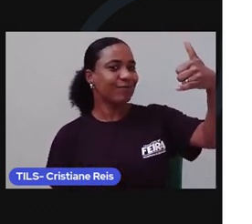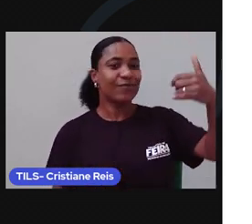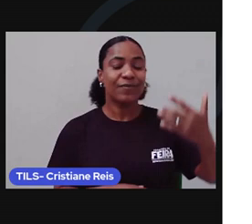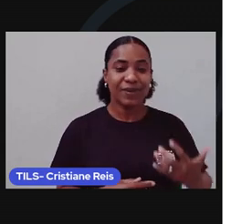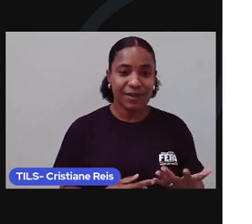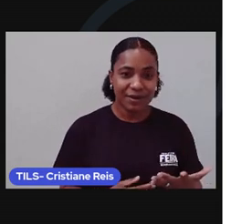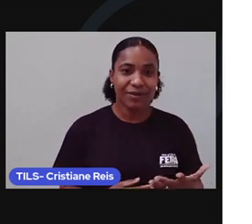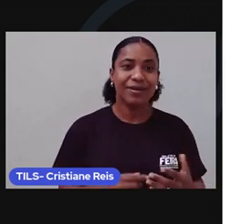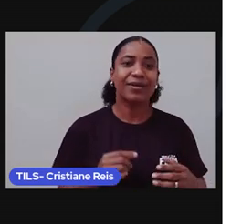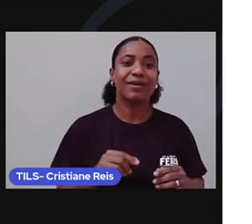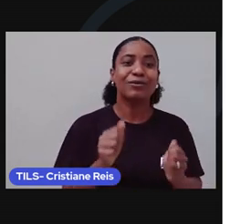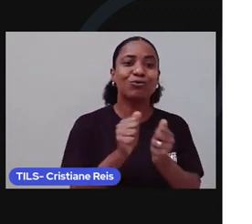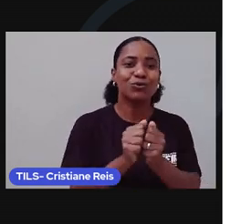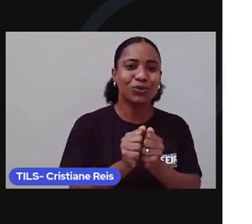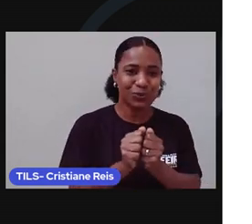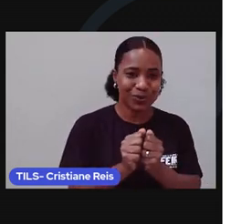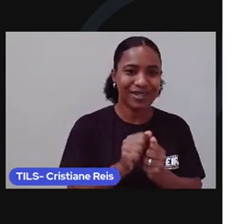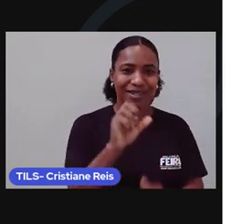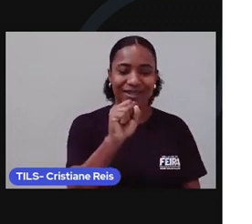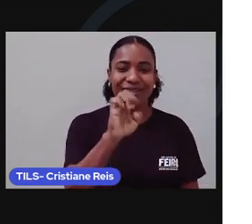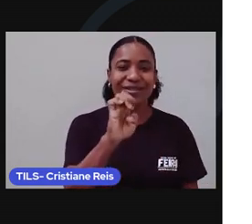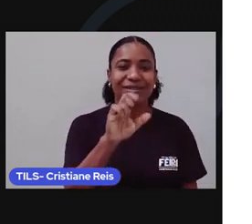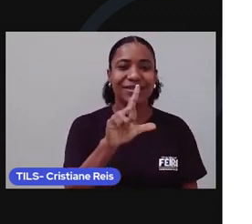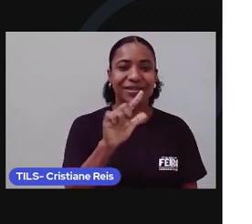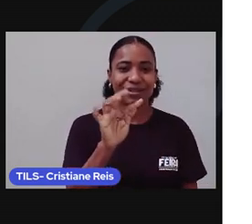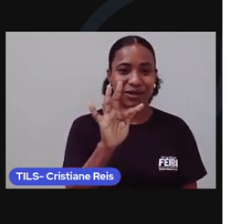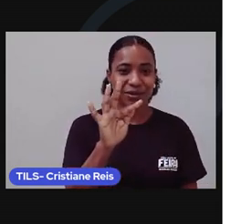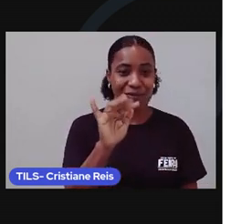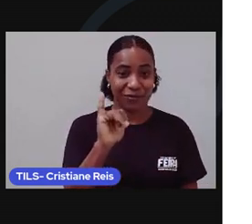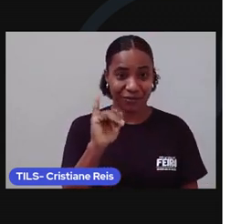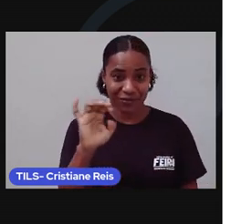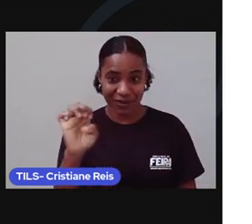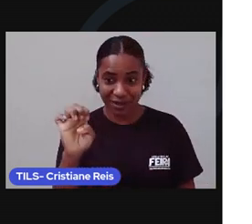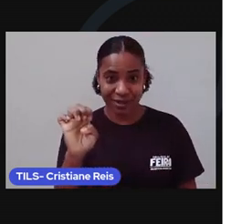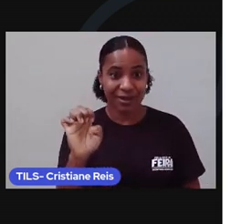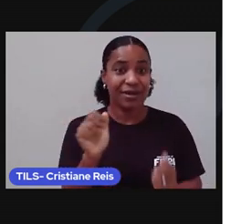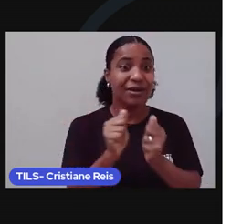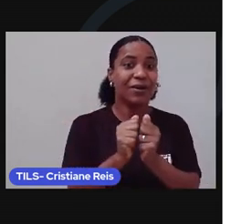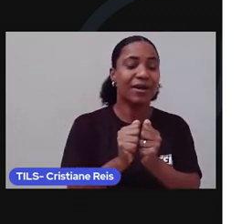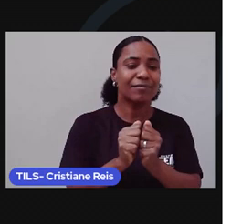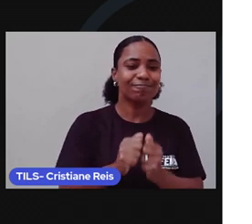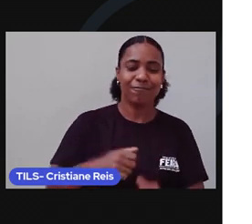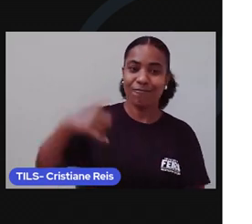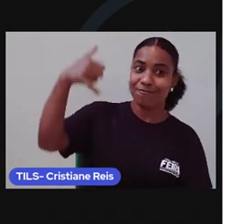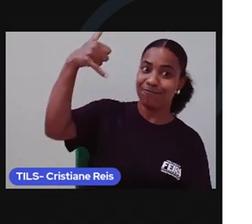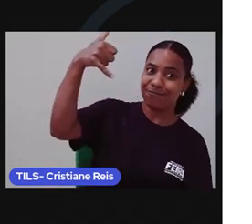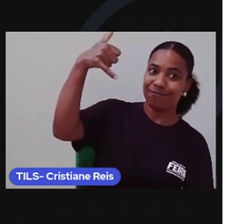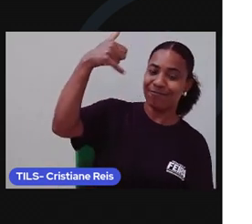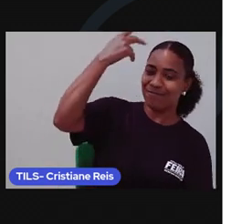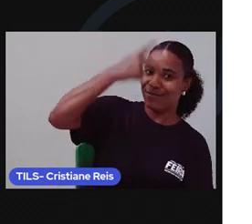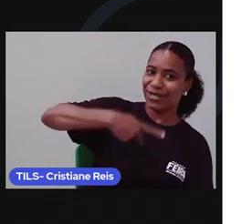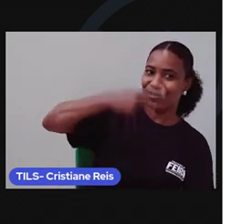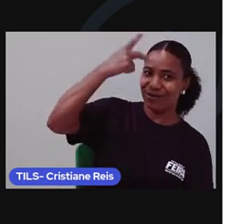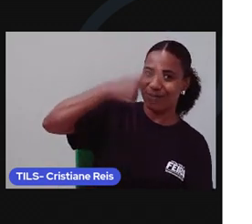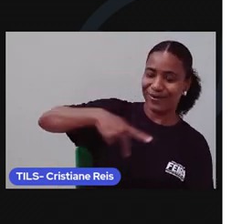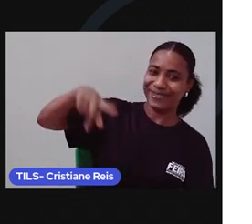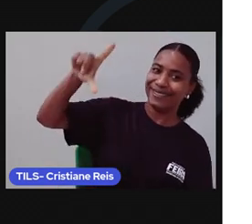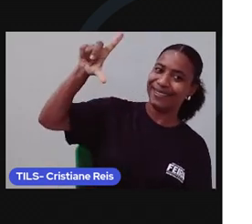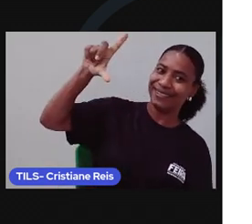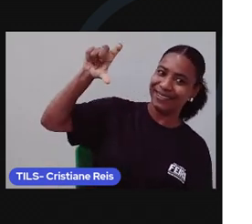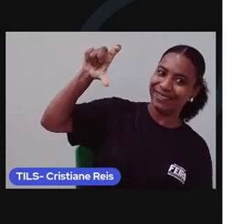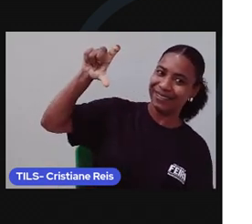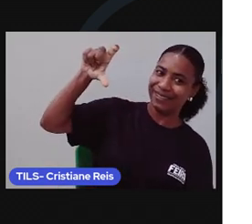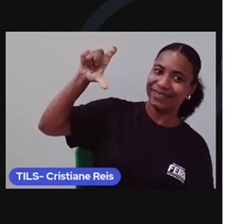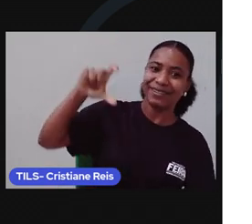e do sufixo ie, você está tirando uma foto autêntica de você mesmo. E sabe quem compartilha muitas